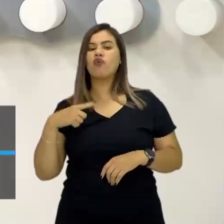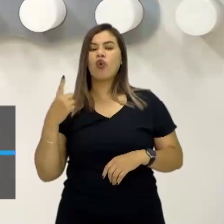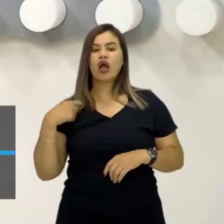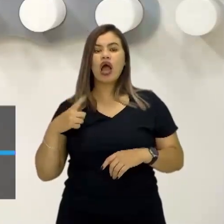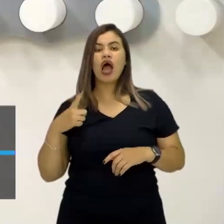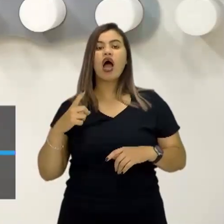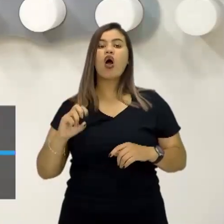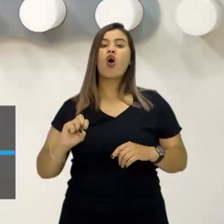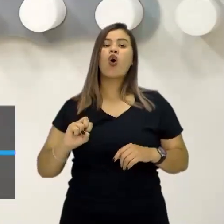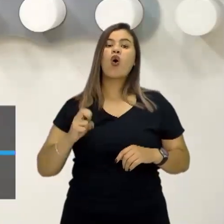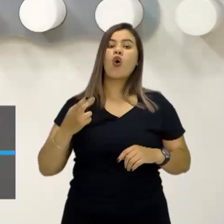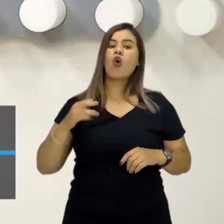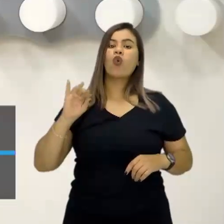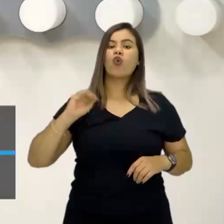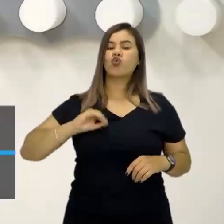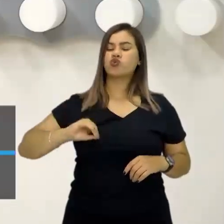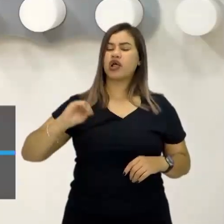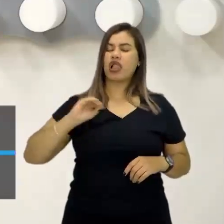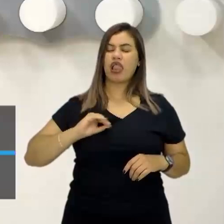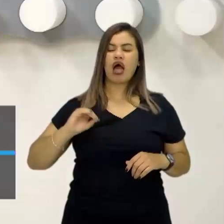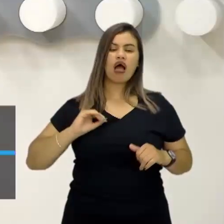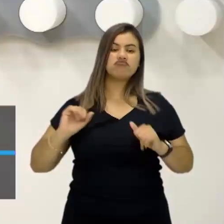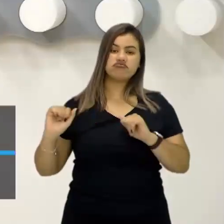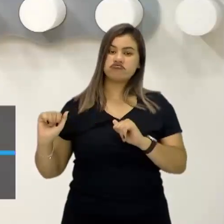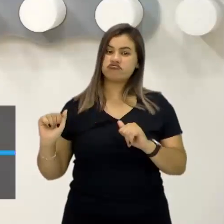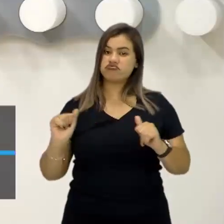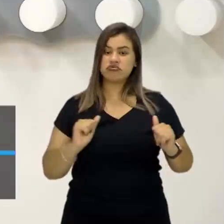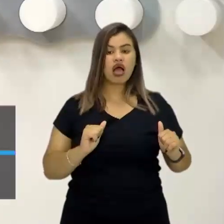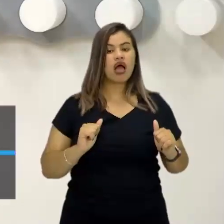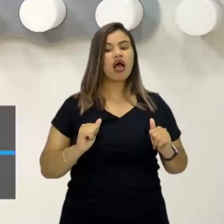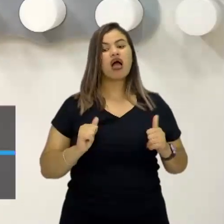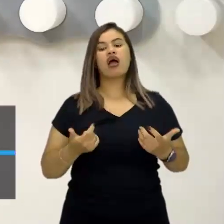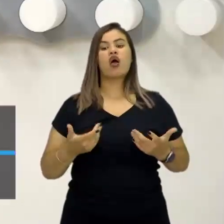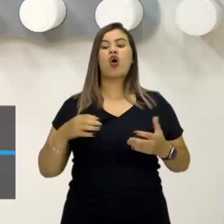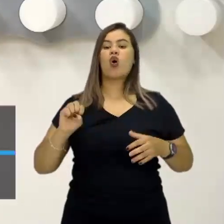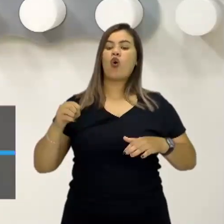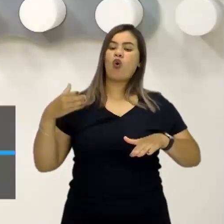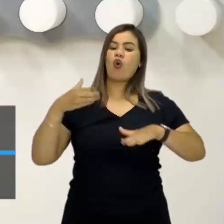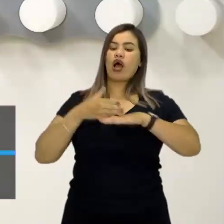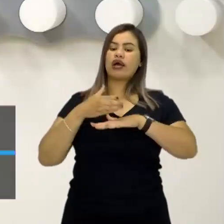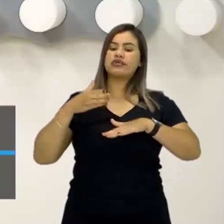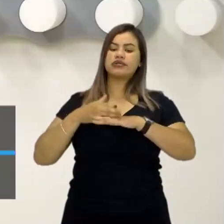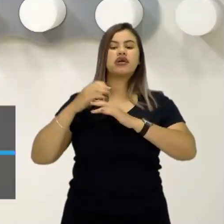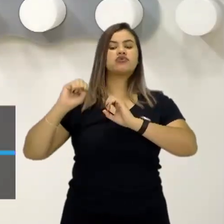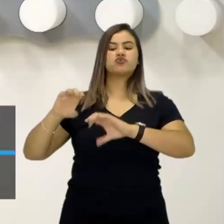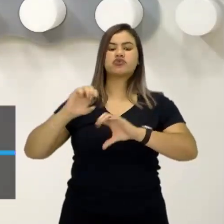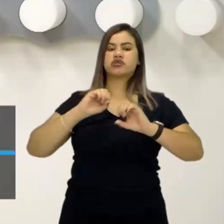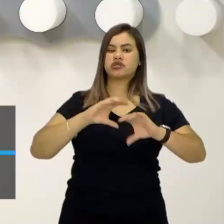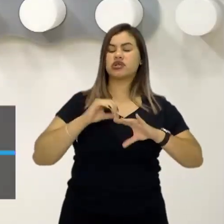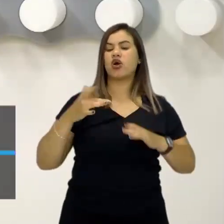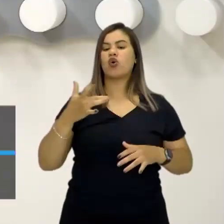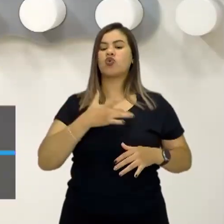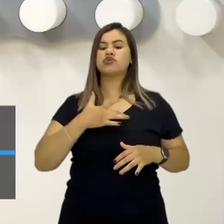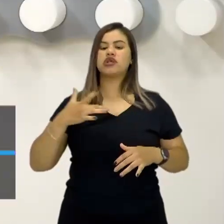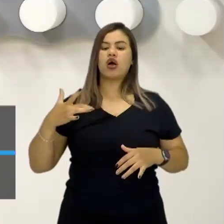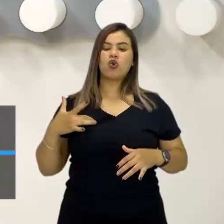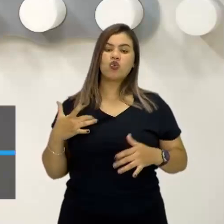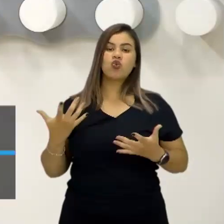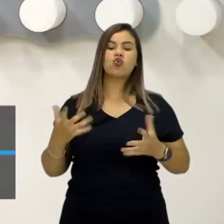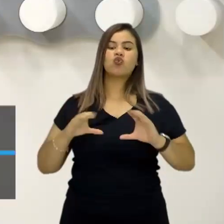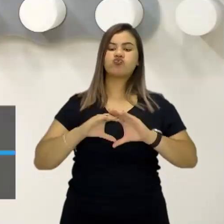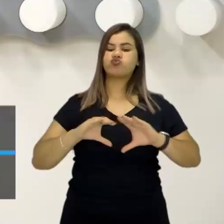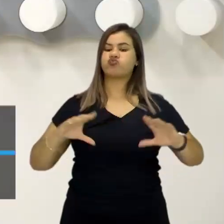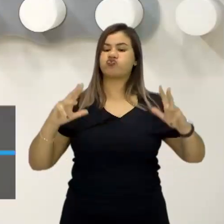ou tendo salários formais, ou tendo acesso à educação, à saúde, ao saneamento básico,